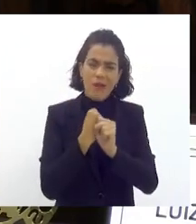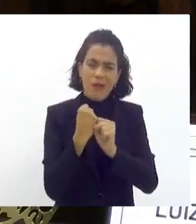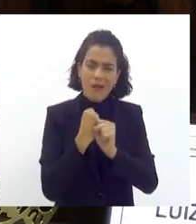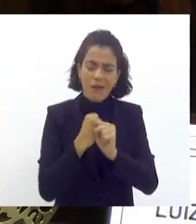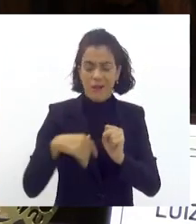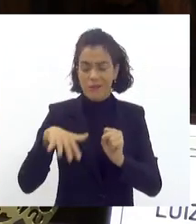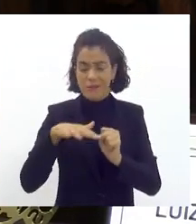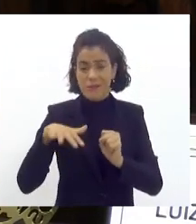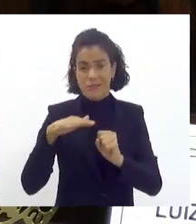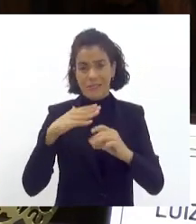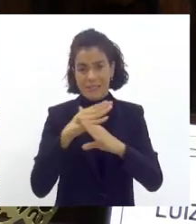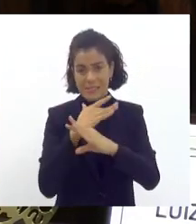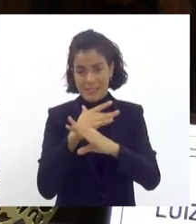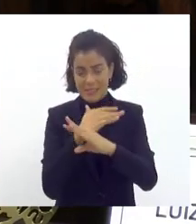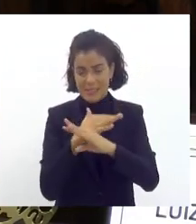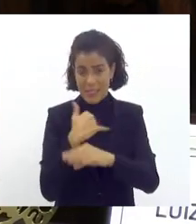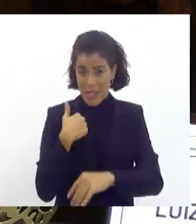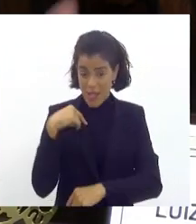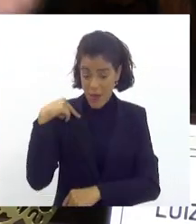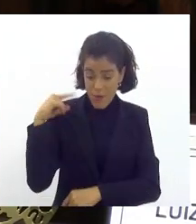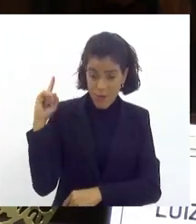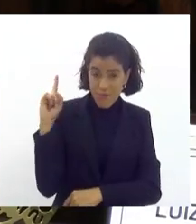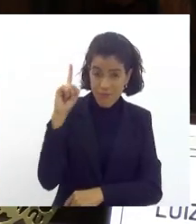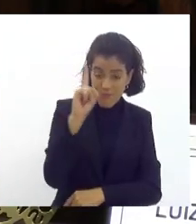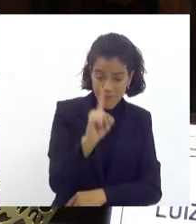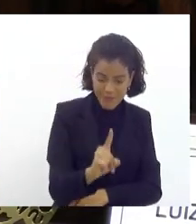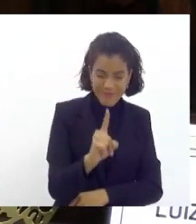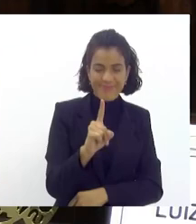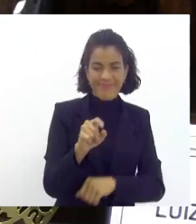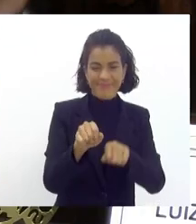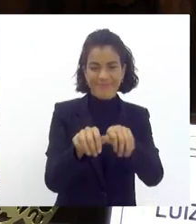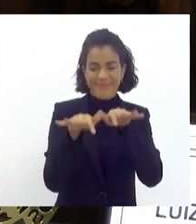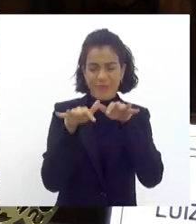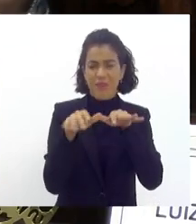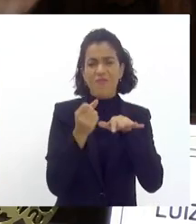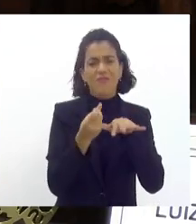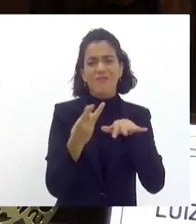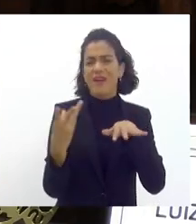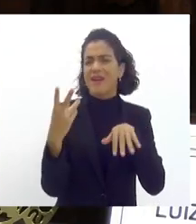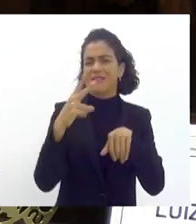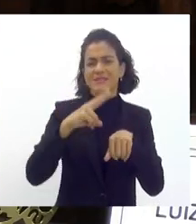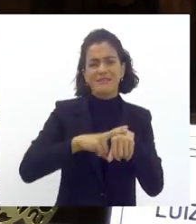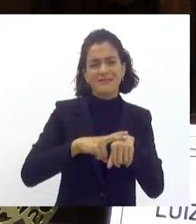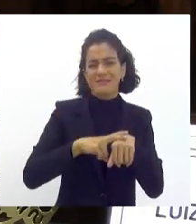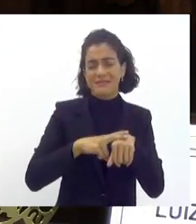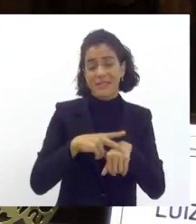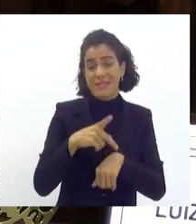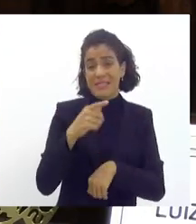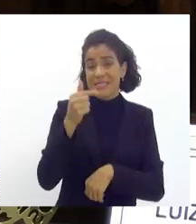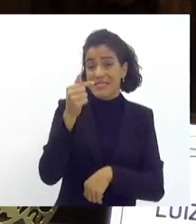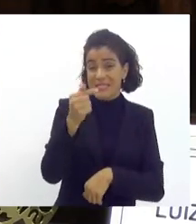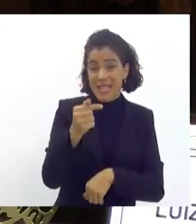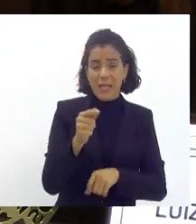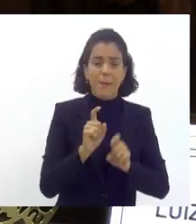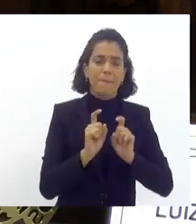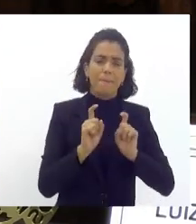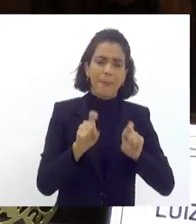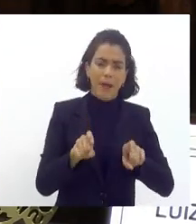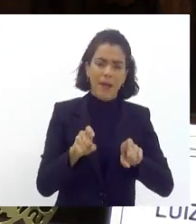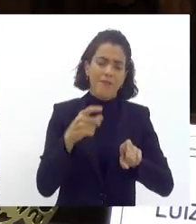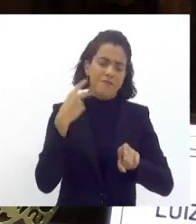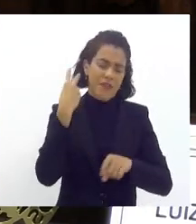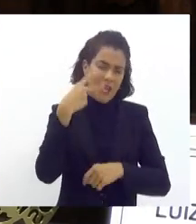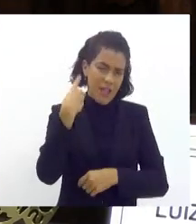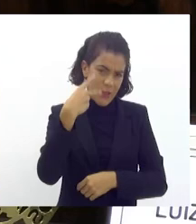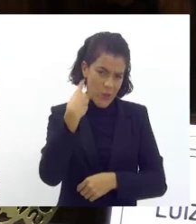cidade quando estive aqui nesse parlamento mas por muitas vezes tive sete mandatos de vereador na